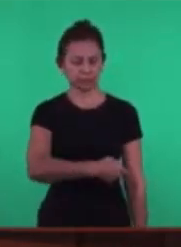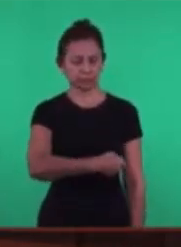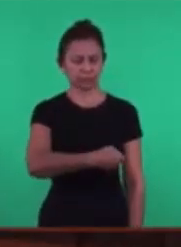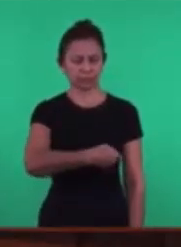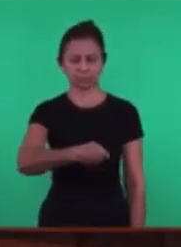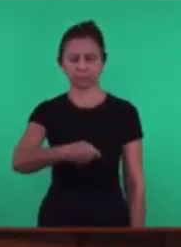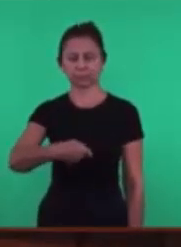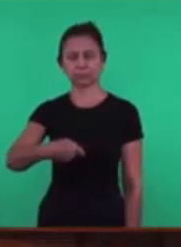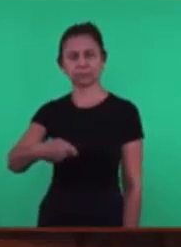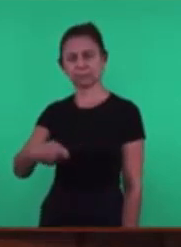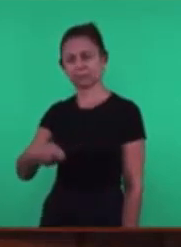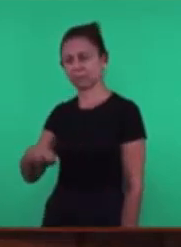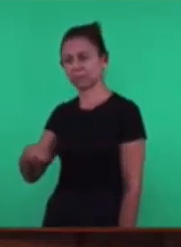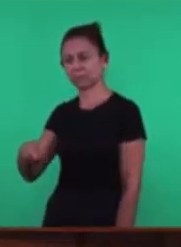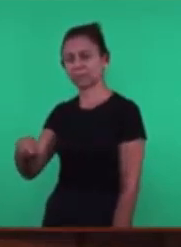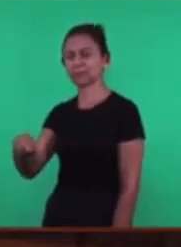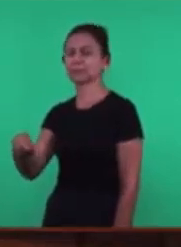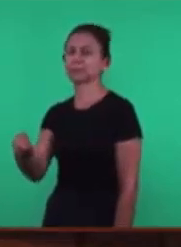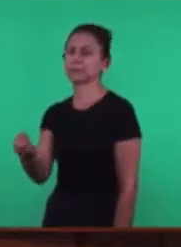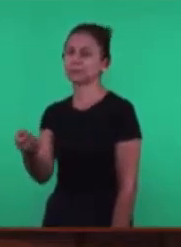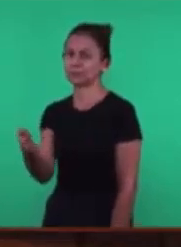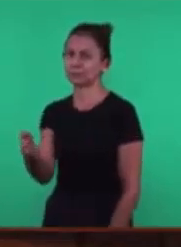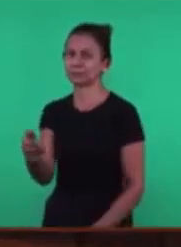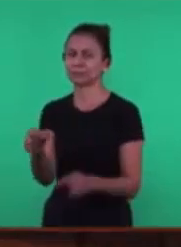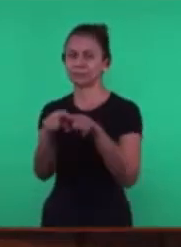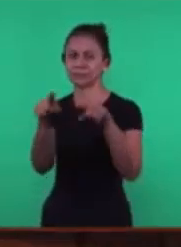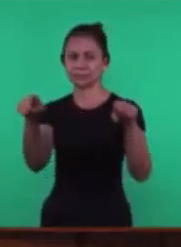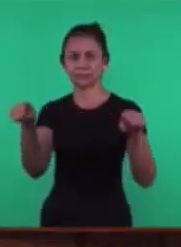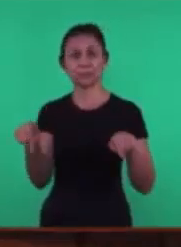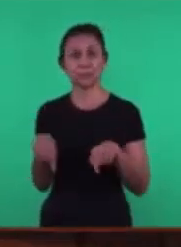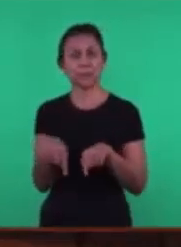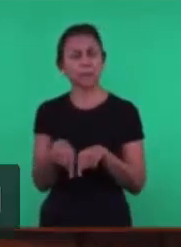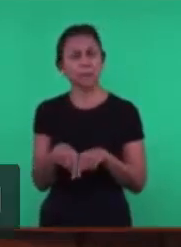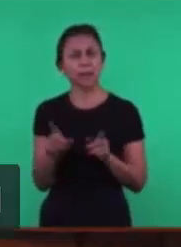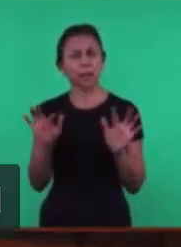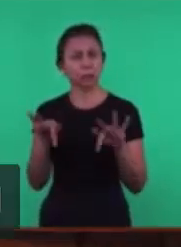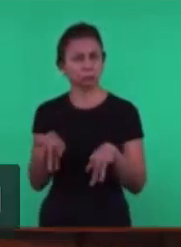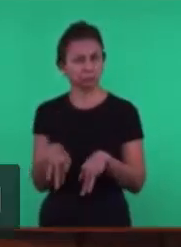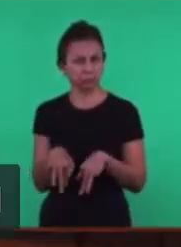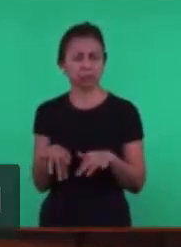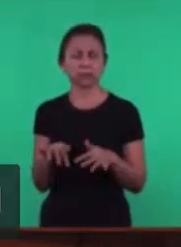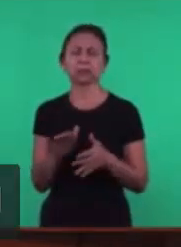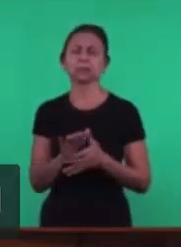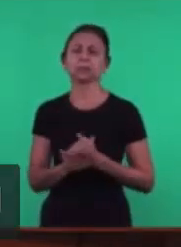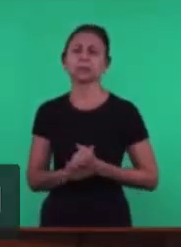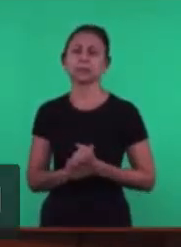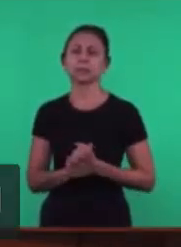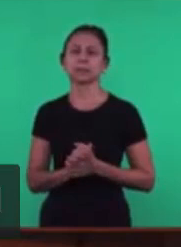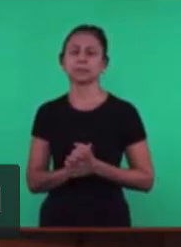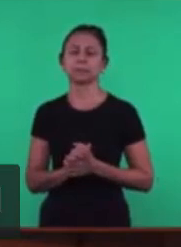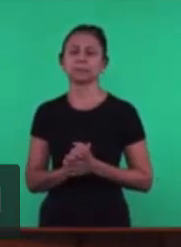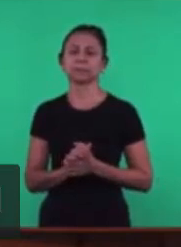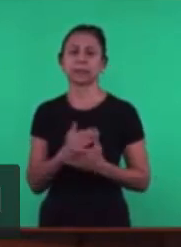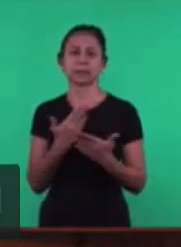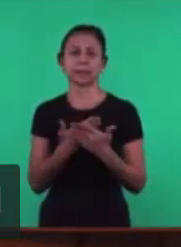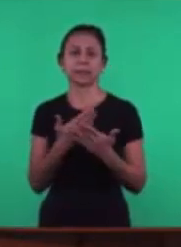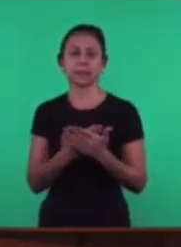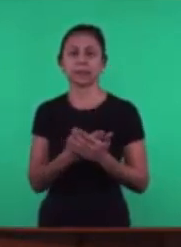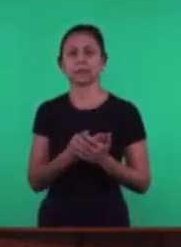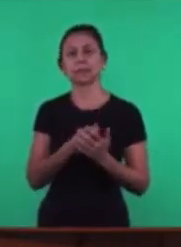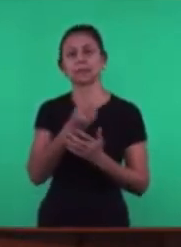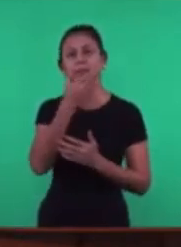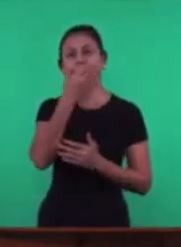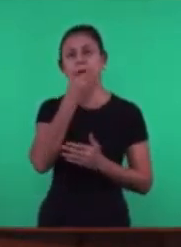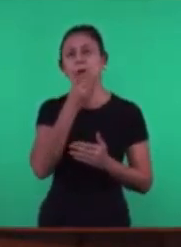Ali de aulas E quando terminou Ela foi embora Os pais vieram à porta Vieram buscá-la E o pai perguntou